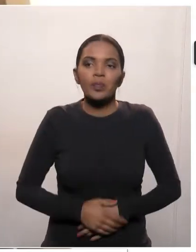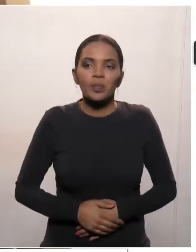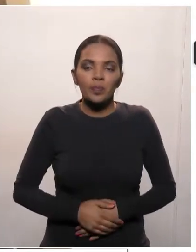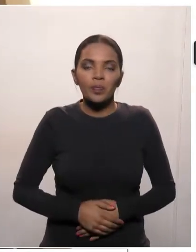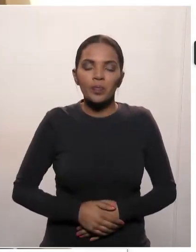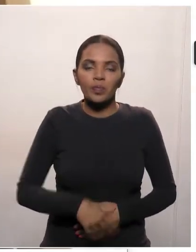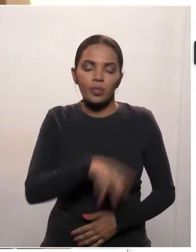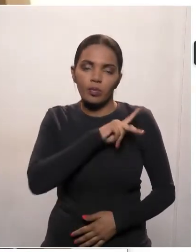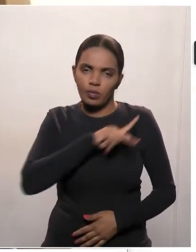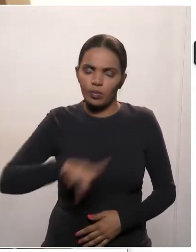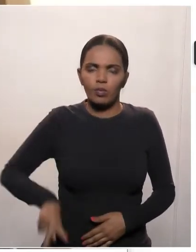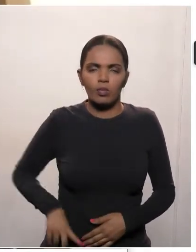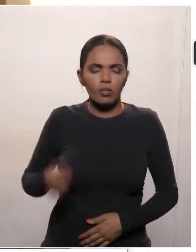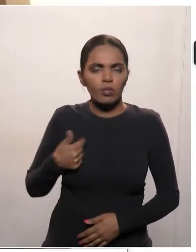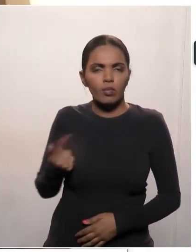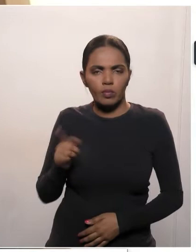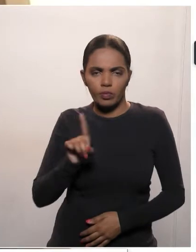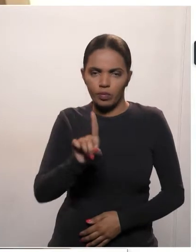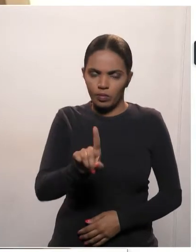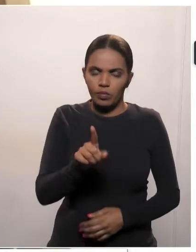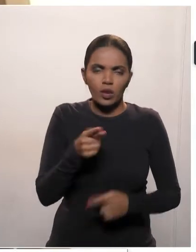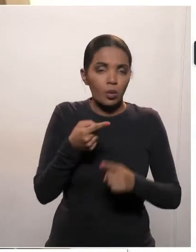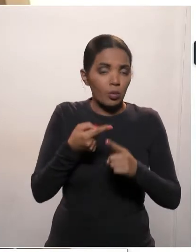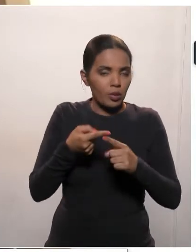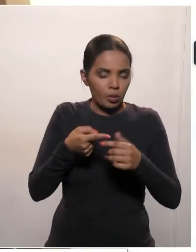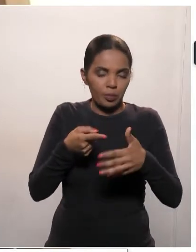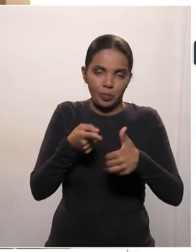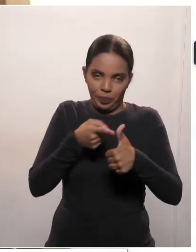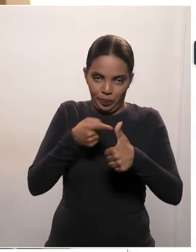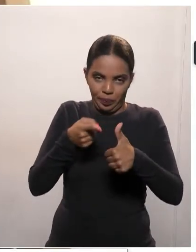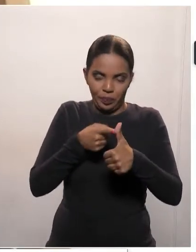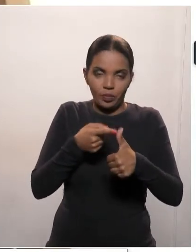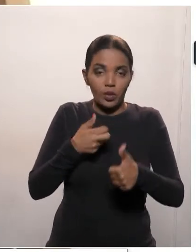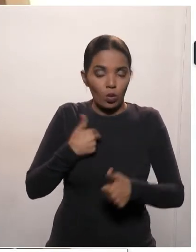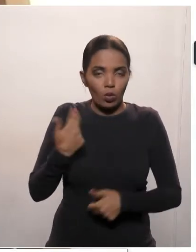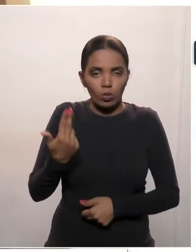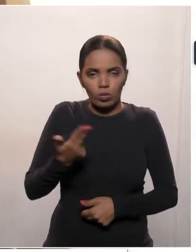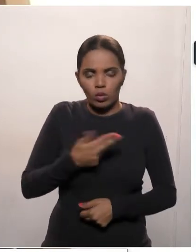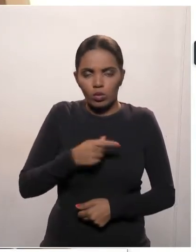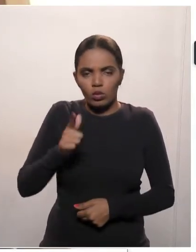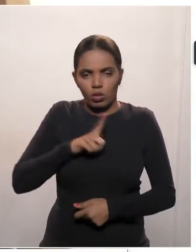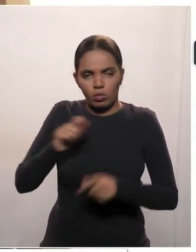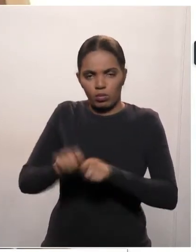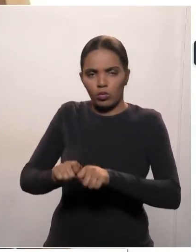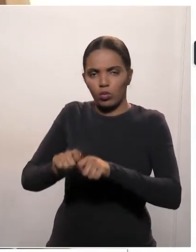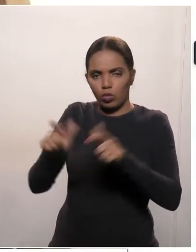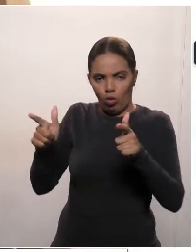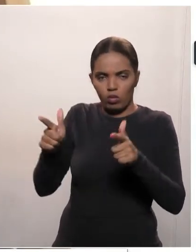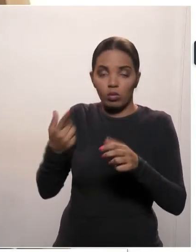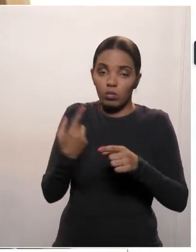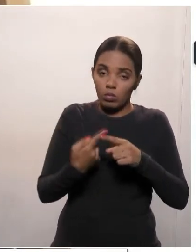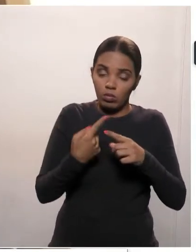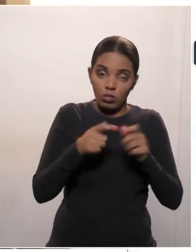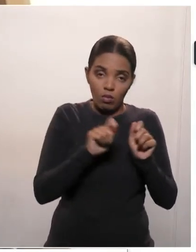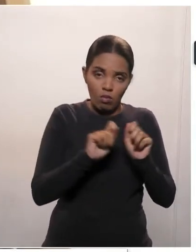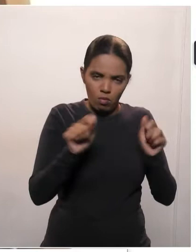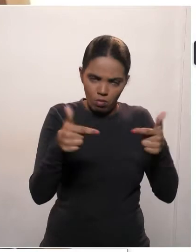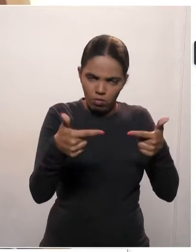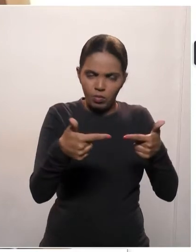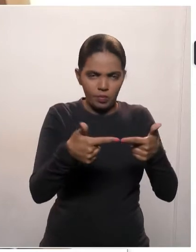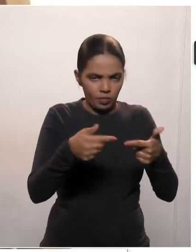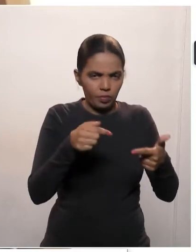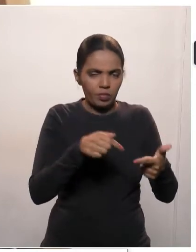eu venho até aqui, primeiro dizer que nós estamos num fórum privilegiado, num espaço privilegiado, a Assembleia é um espaço